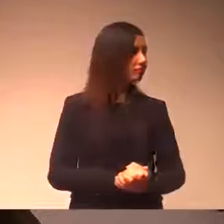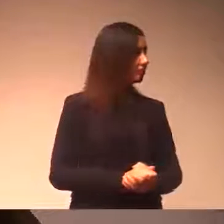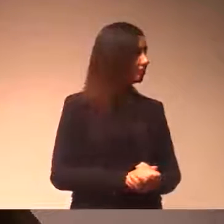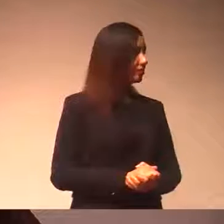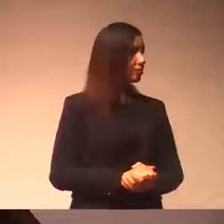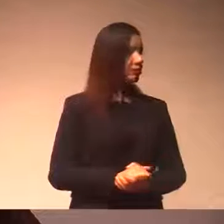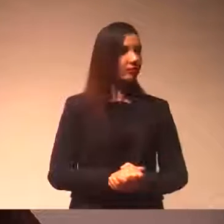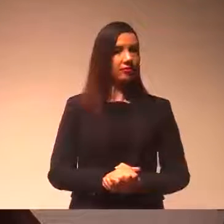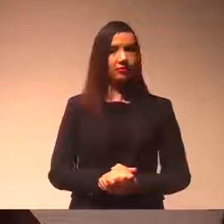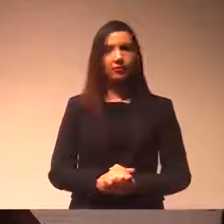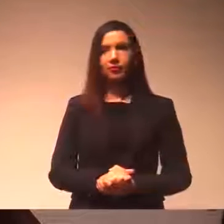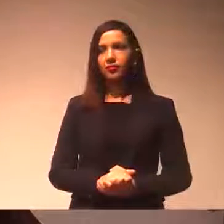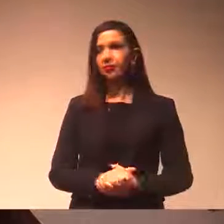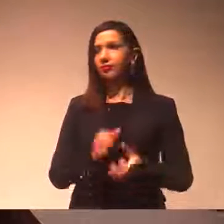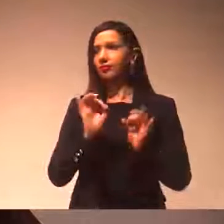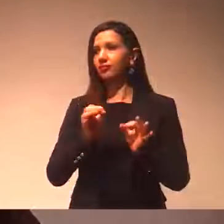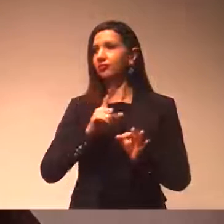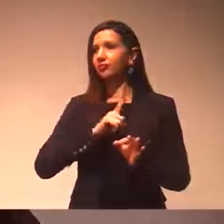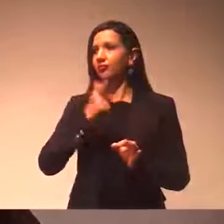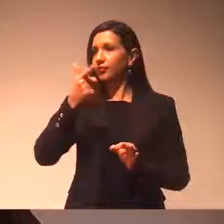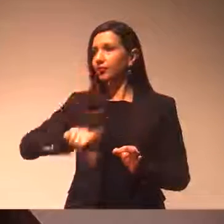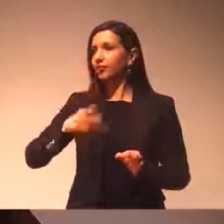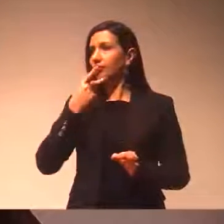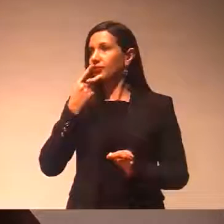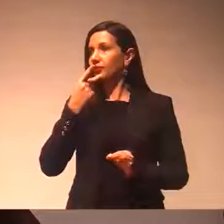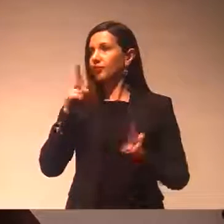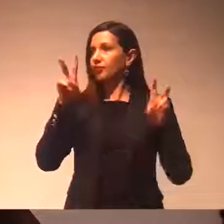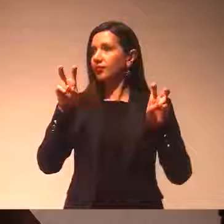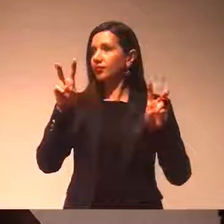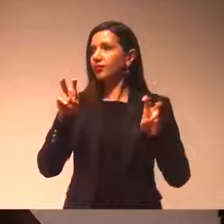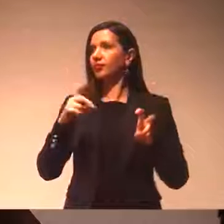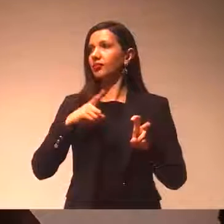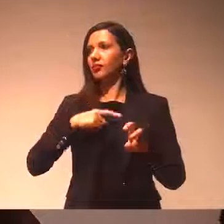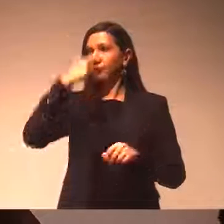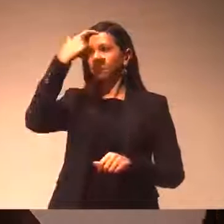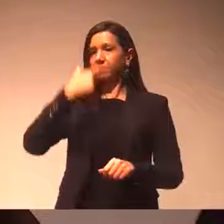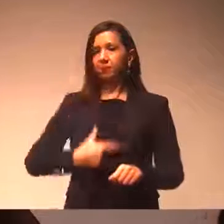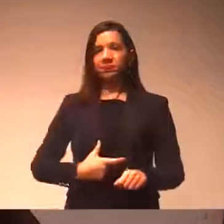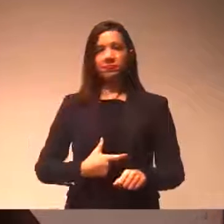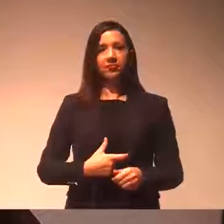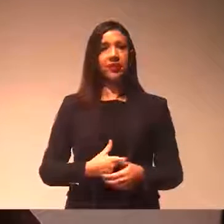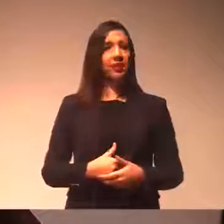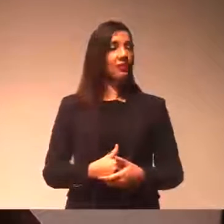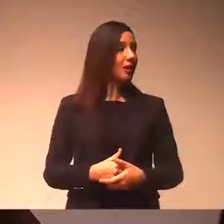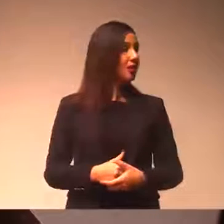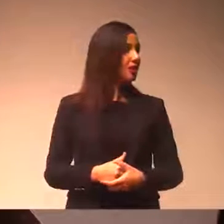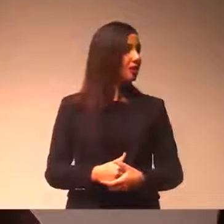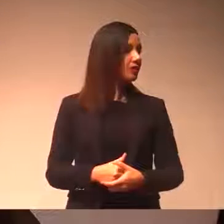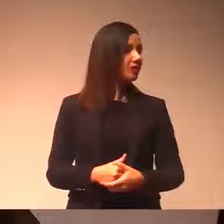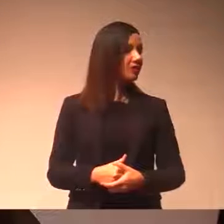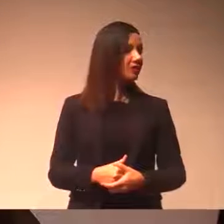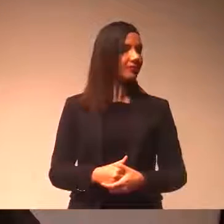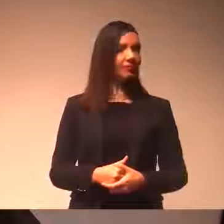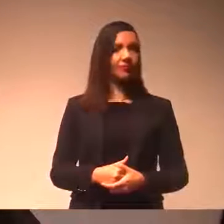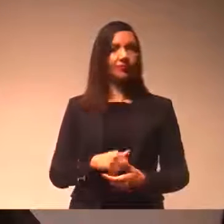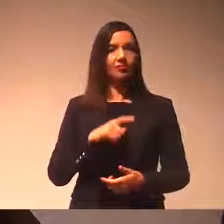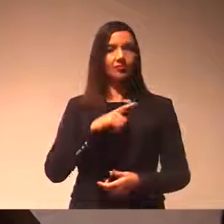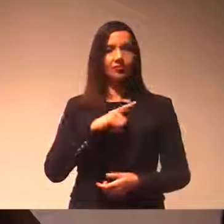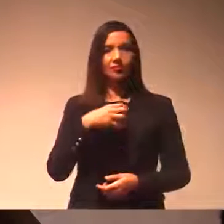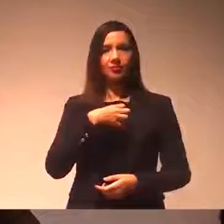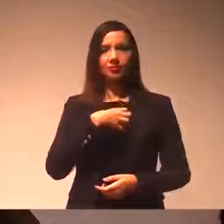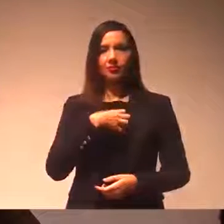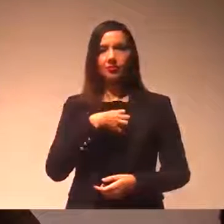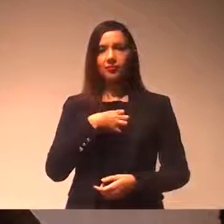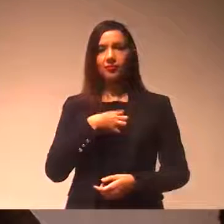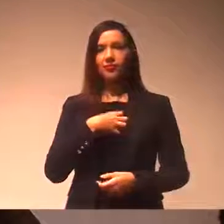eu disse é justamente que iria votar favoravelmente, porque eu entendi a ser o instrumento adequado fazer uma solicitação direta